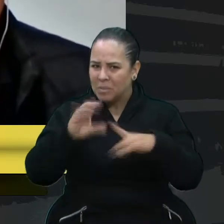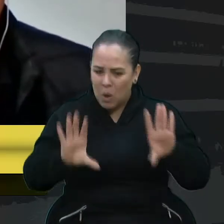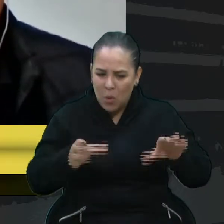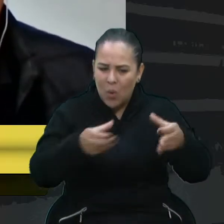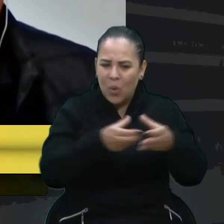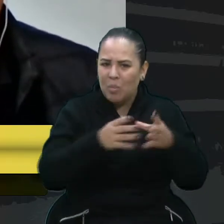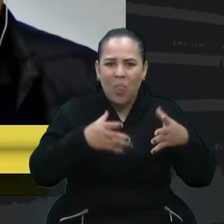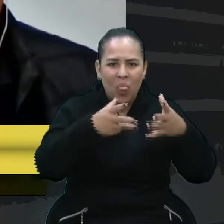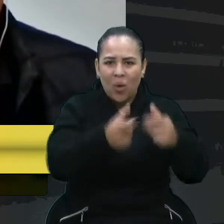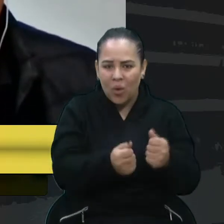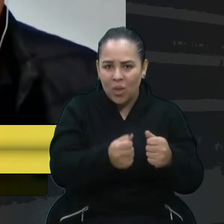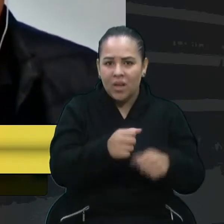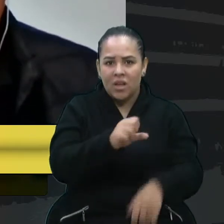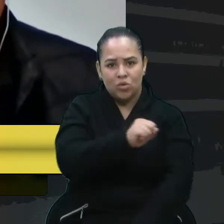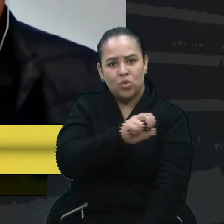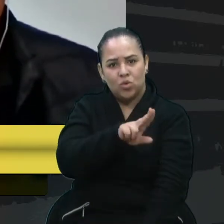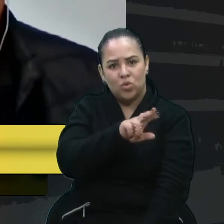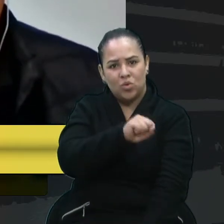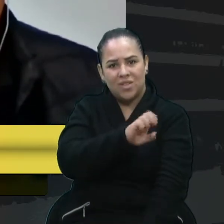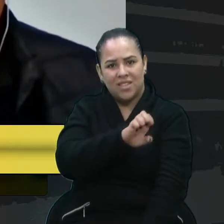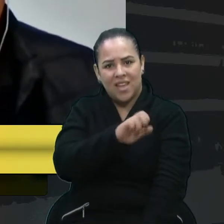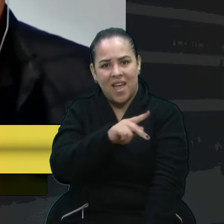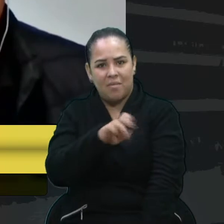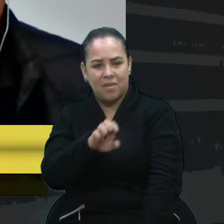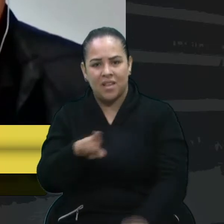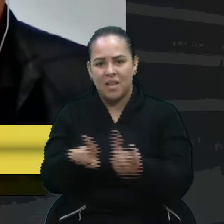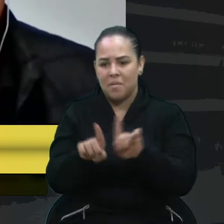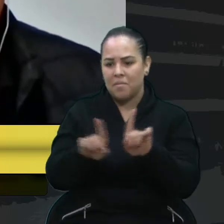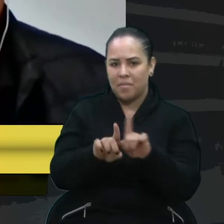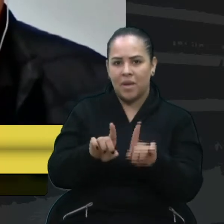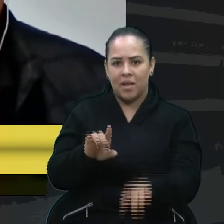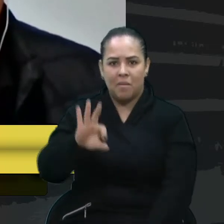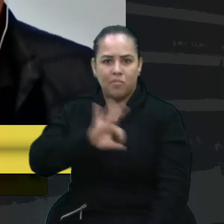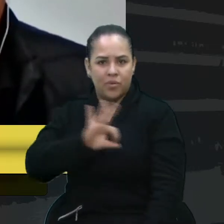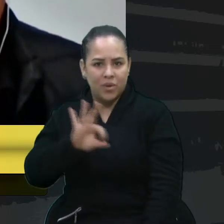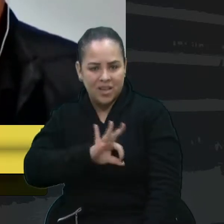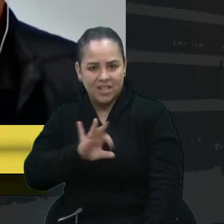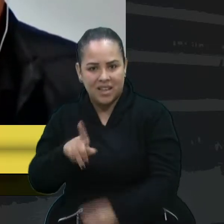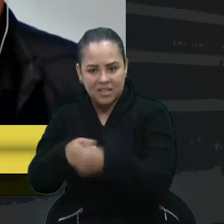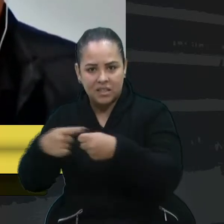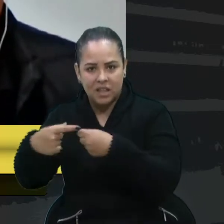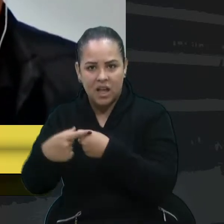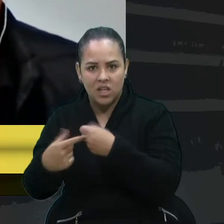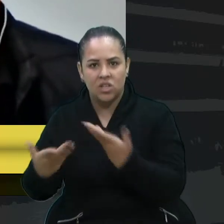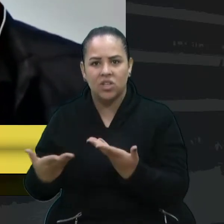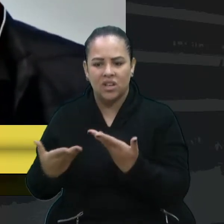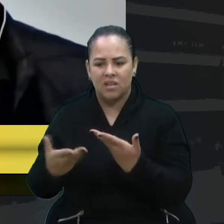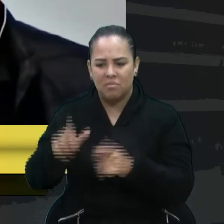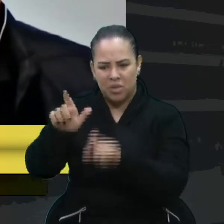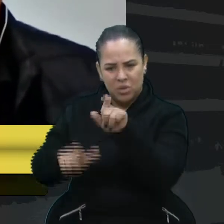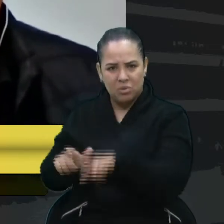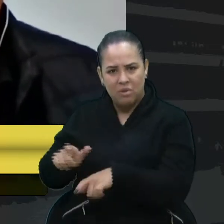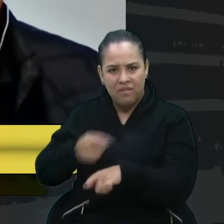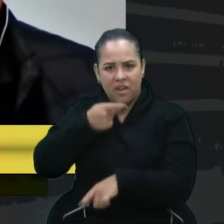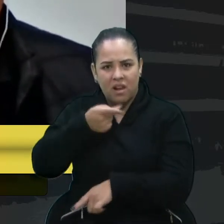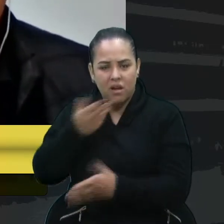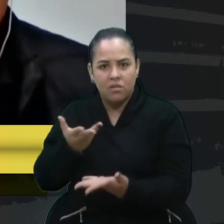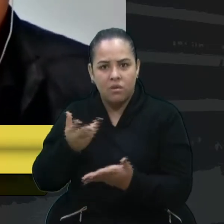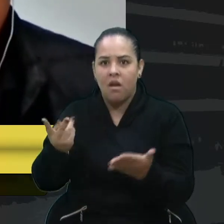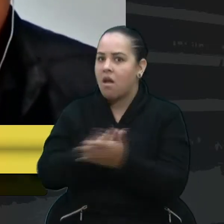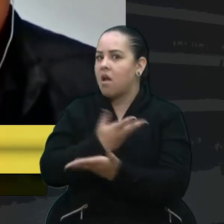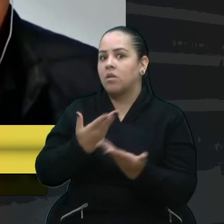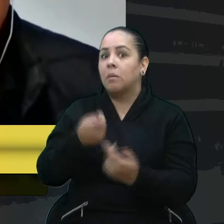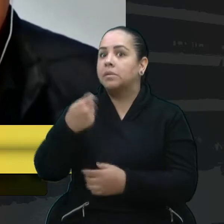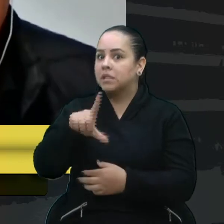tanto da SUSEP quanto da Guarda, como as pessoas estão julgando, está completamente errado. Temos que ter muitas responsabilidades,